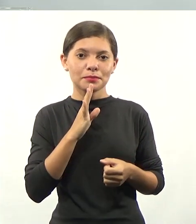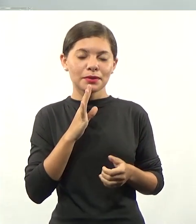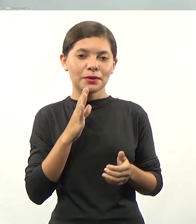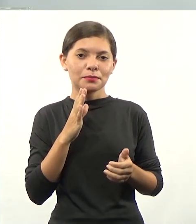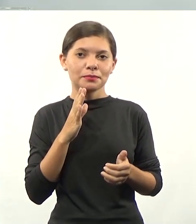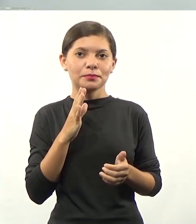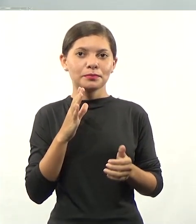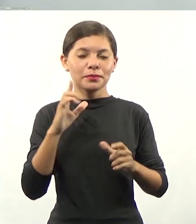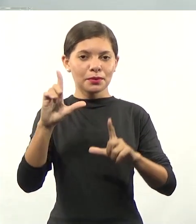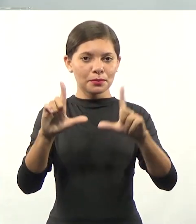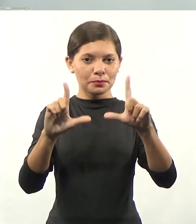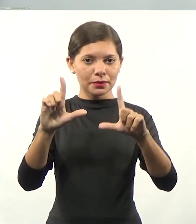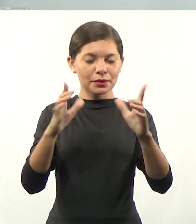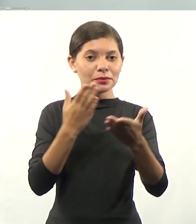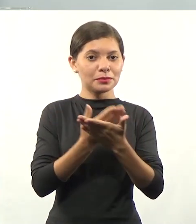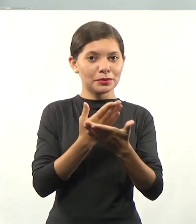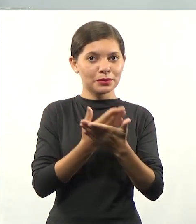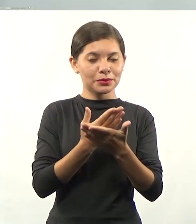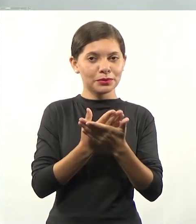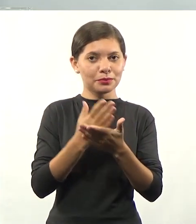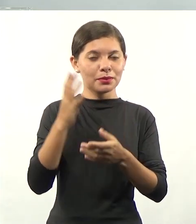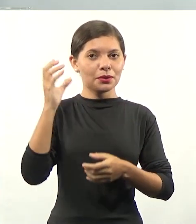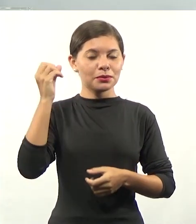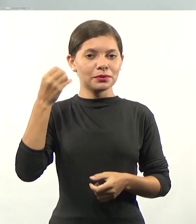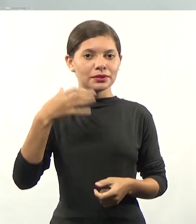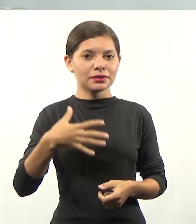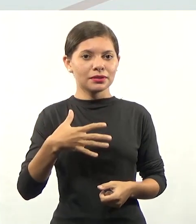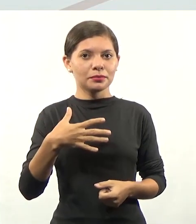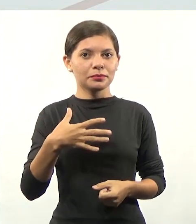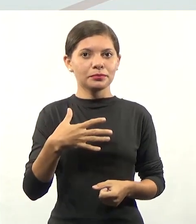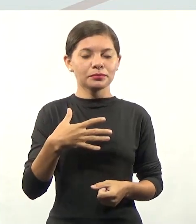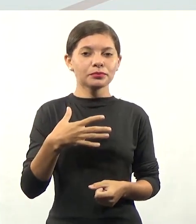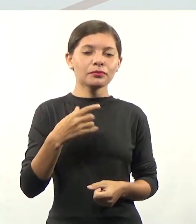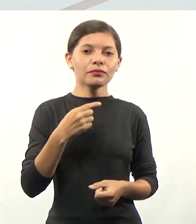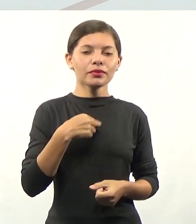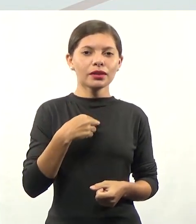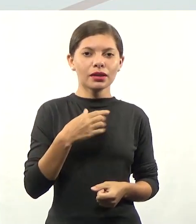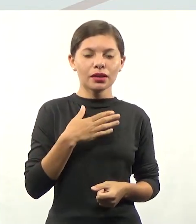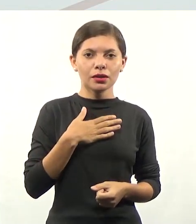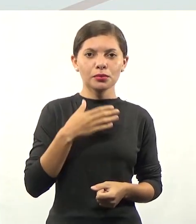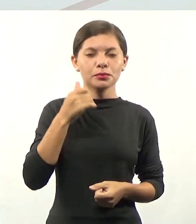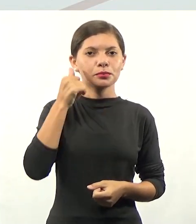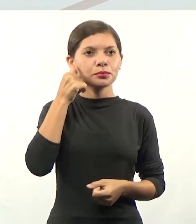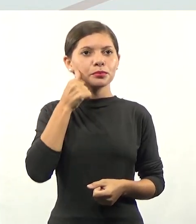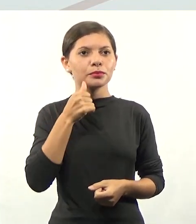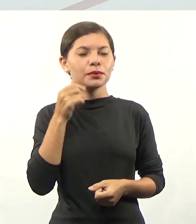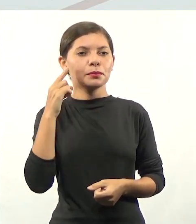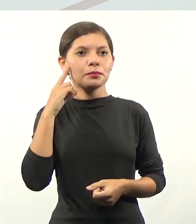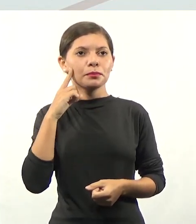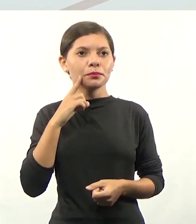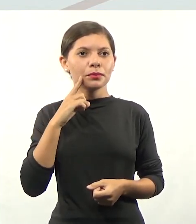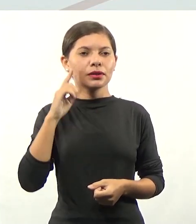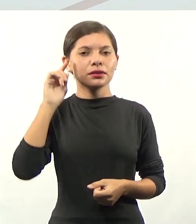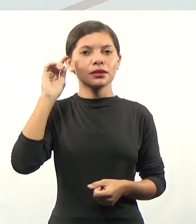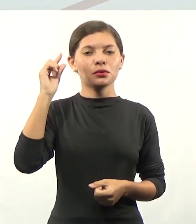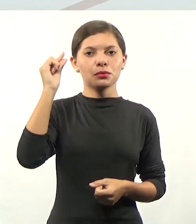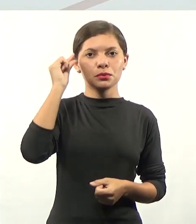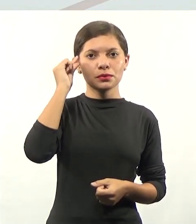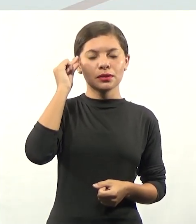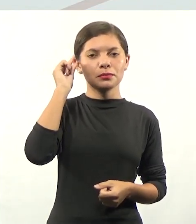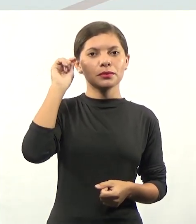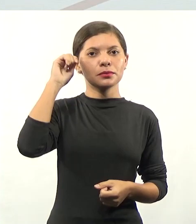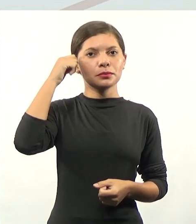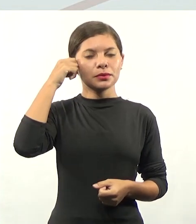aqui. E pra gente dialogar, passarei minha audiodescrição. Eu sou uma mulher parda com cabelos pretos na altura do